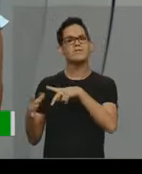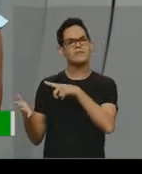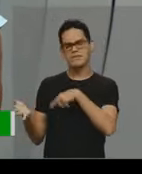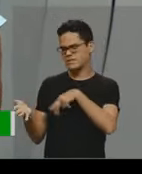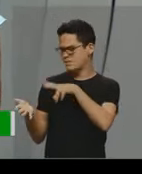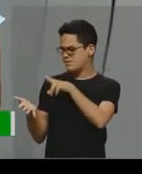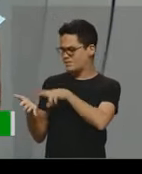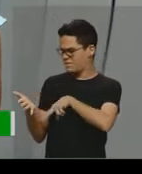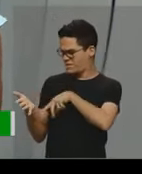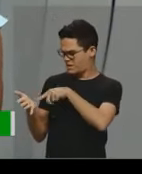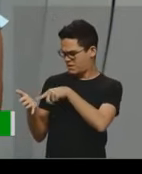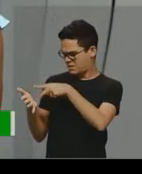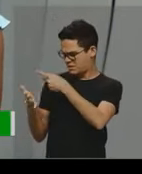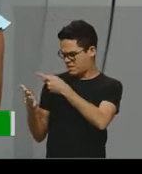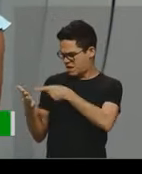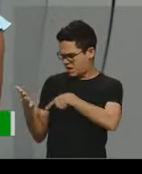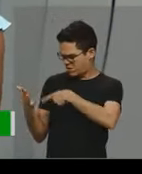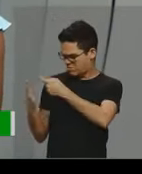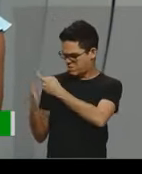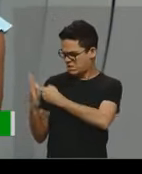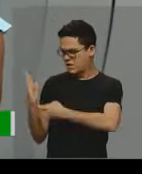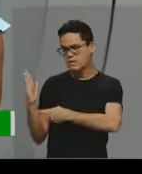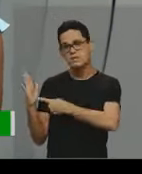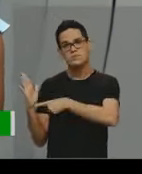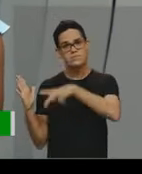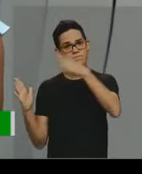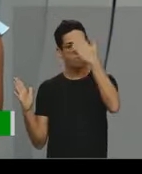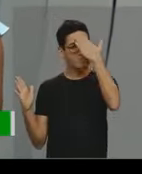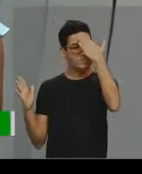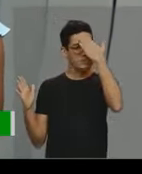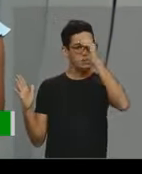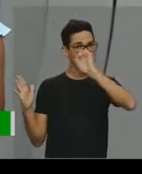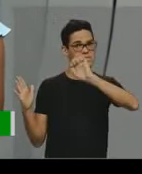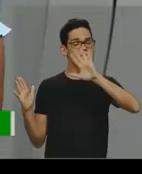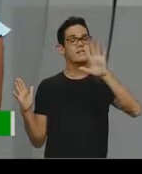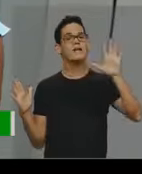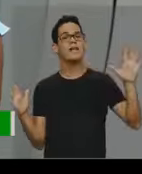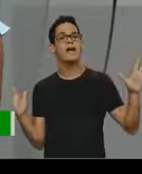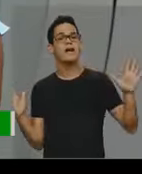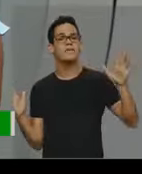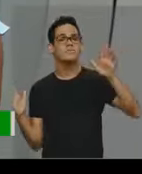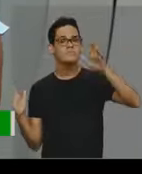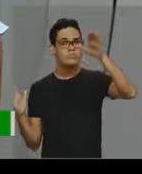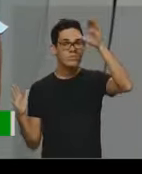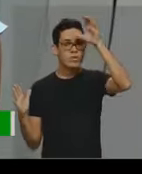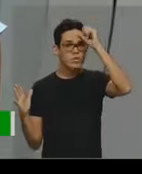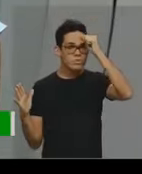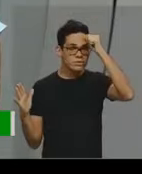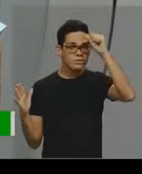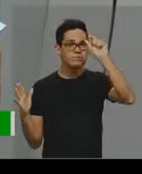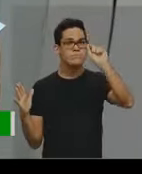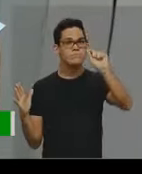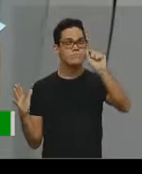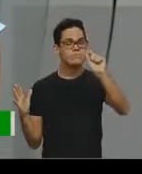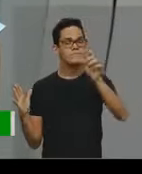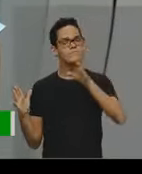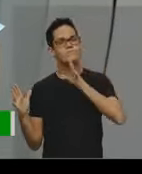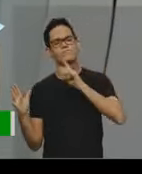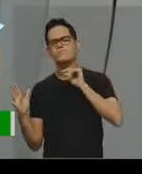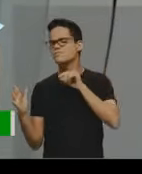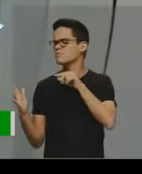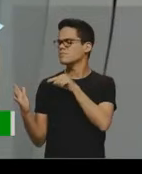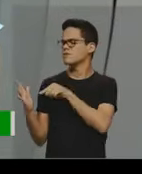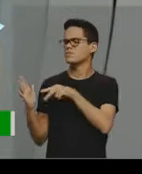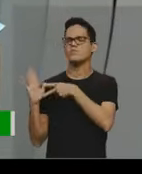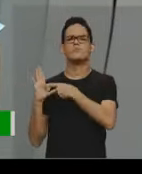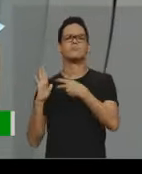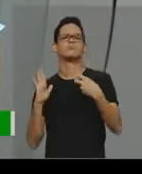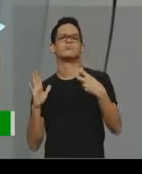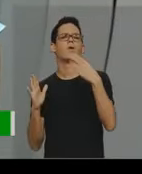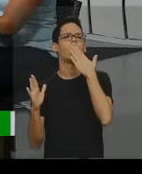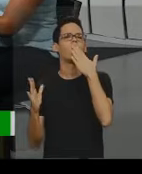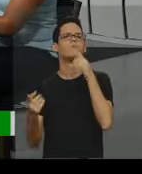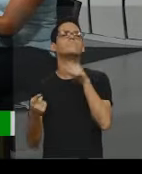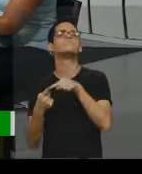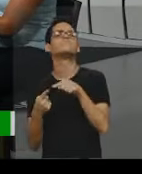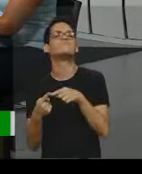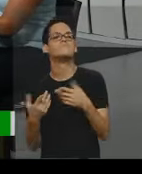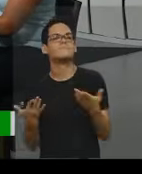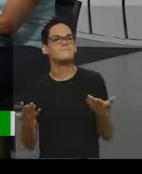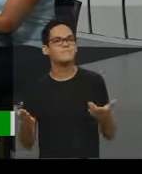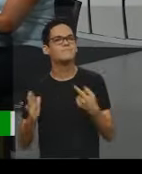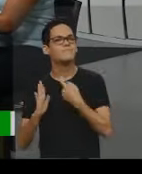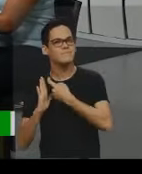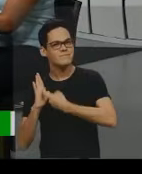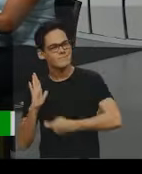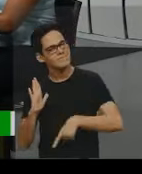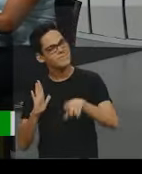tem que ir para além, né, do texto e entender a compreensão dentro daquilo que o autor usou, qual o sentido que ele usou naquele texto,